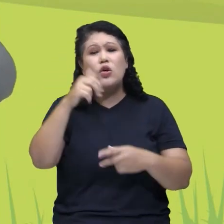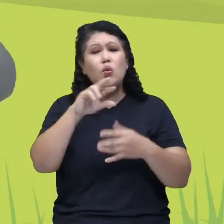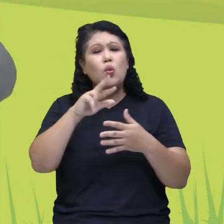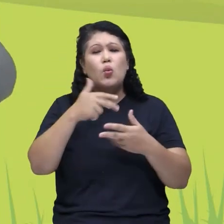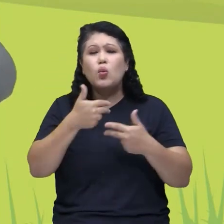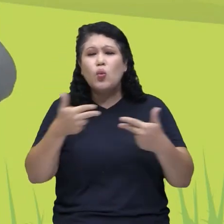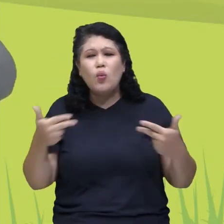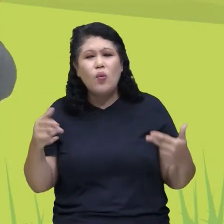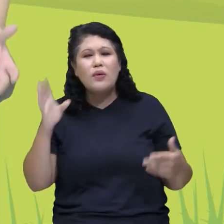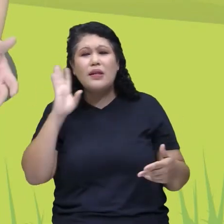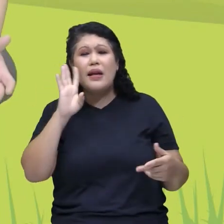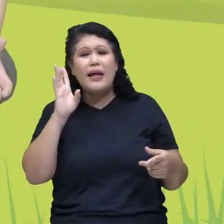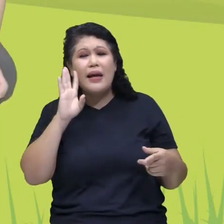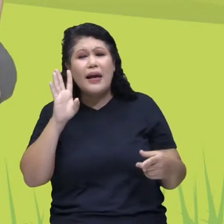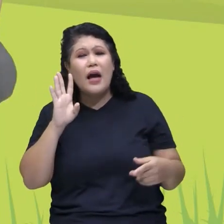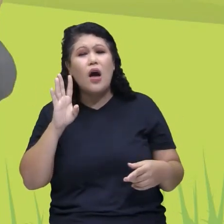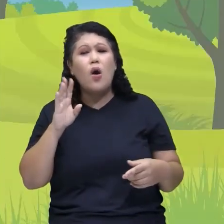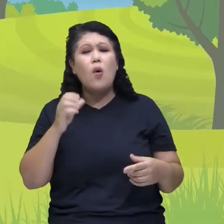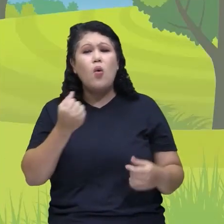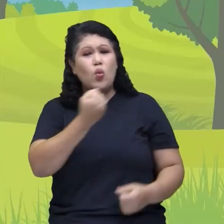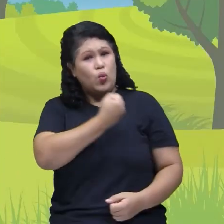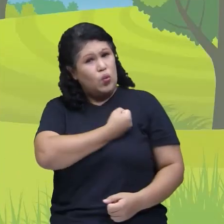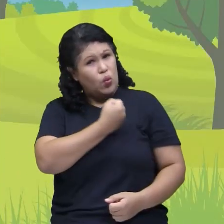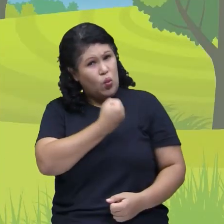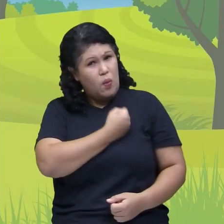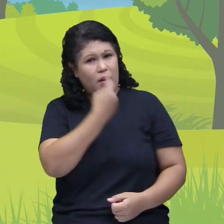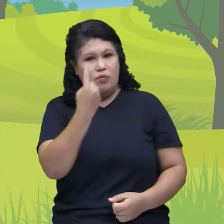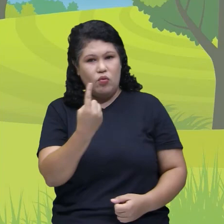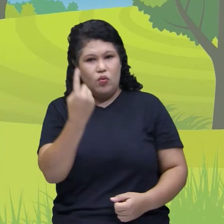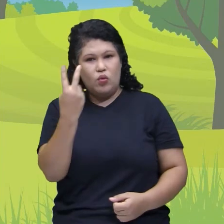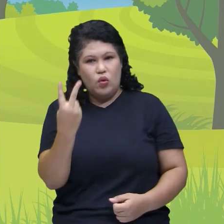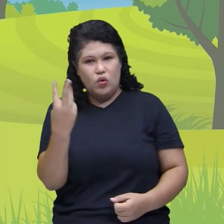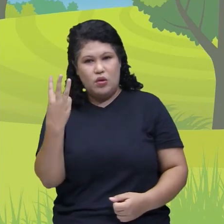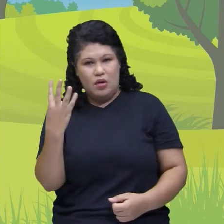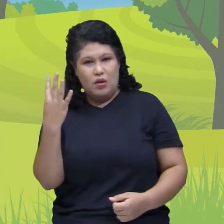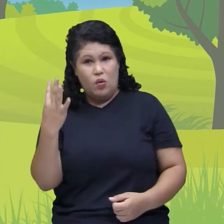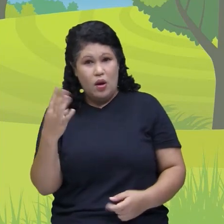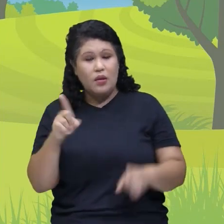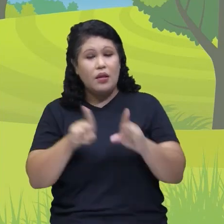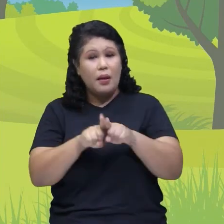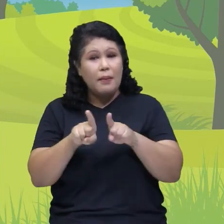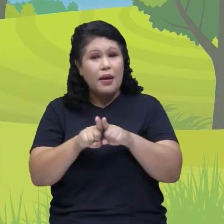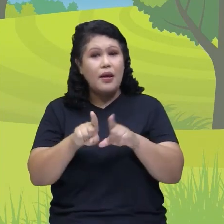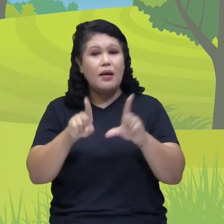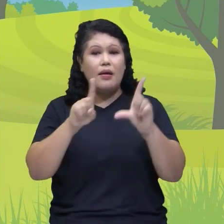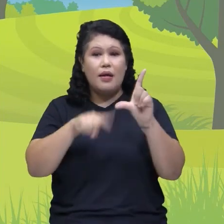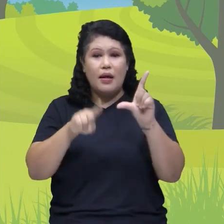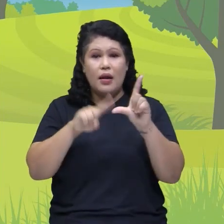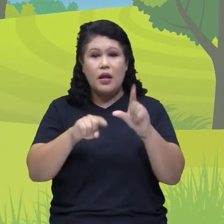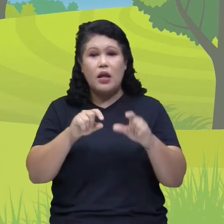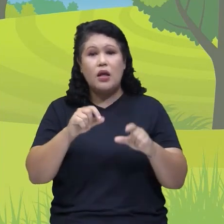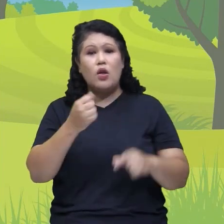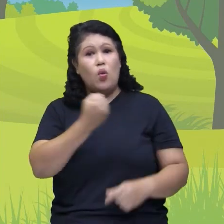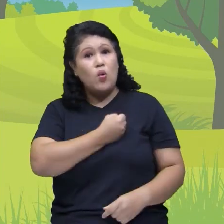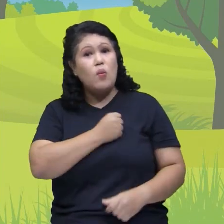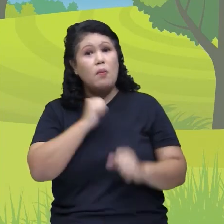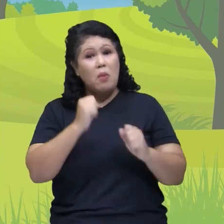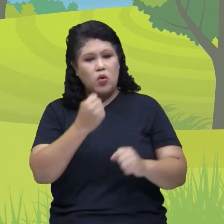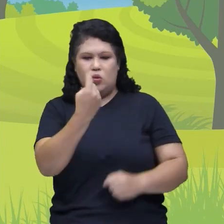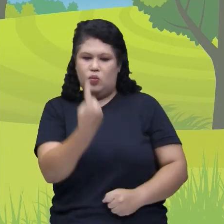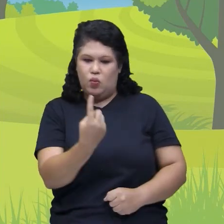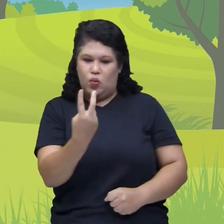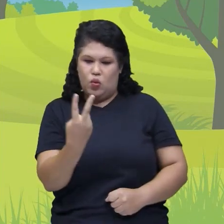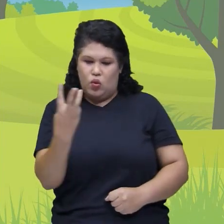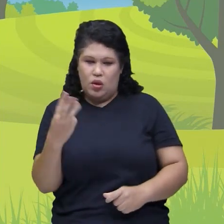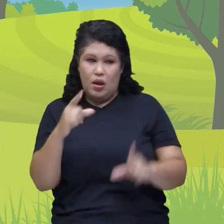com o número, aprendemos letras. Aprendi que com o número, eu posso contar. E aprendi que com as letras, eu